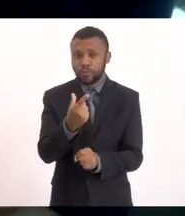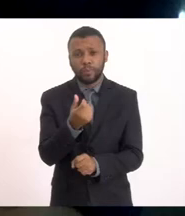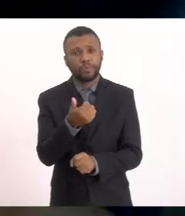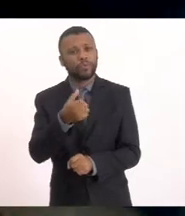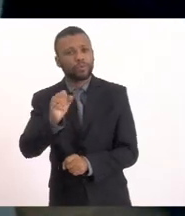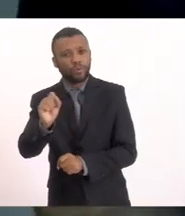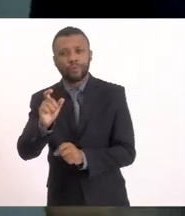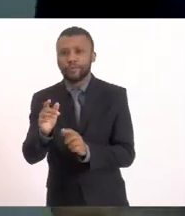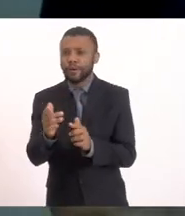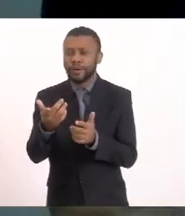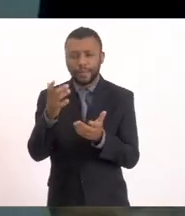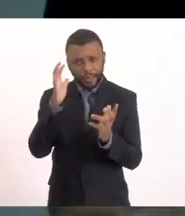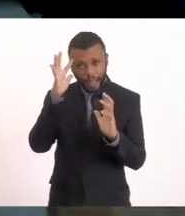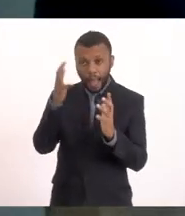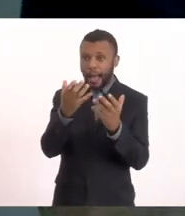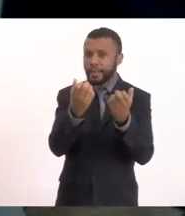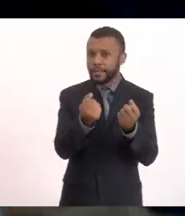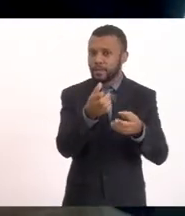passar